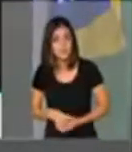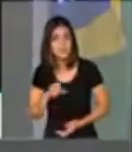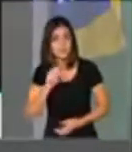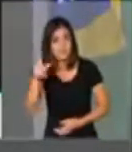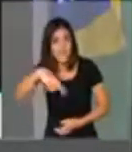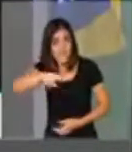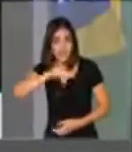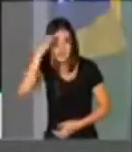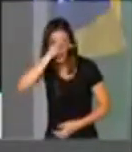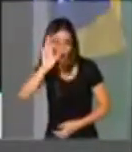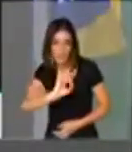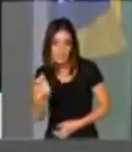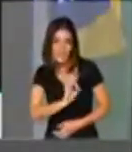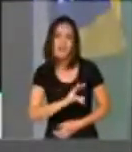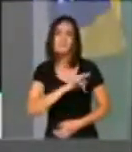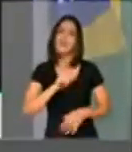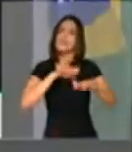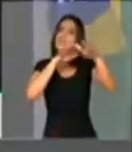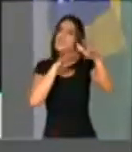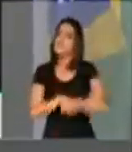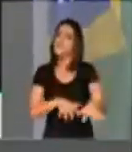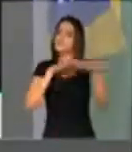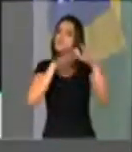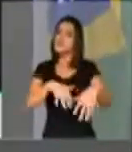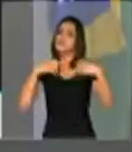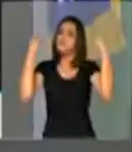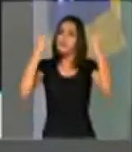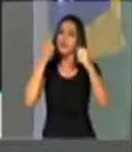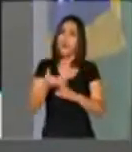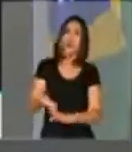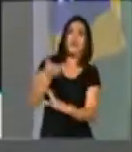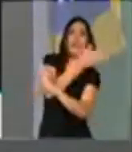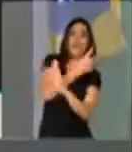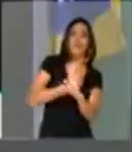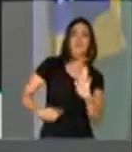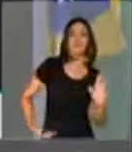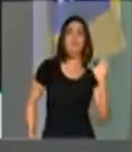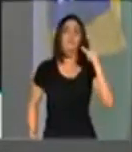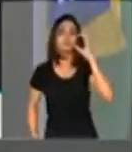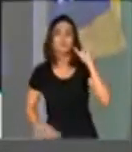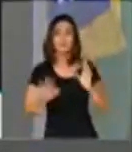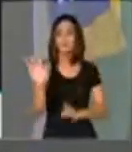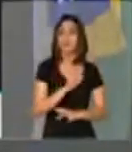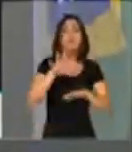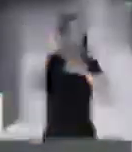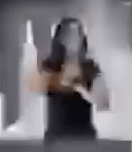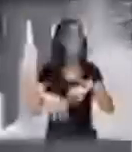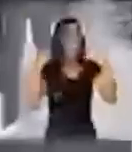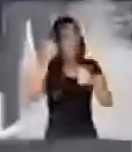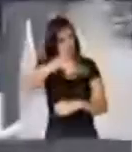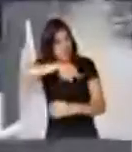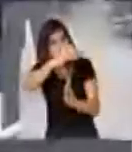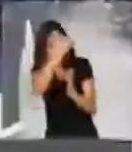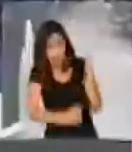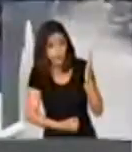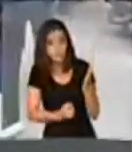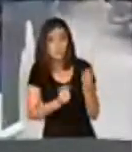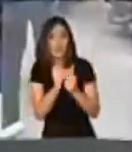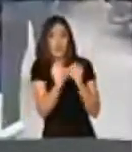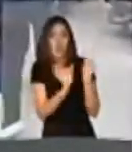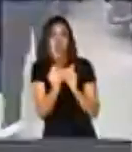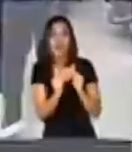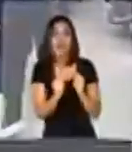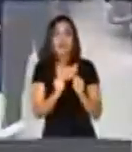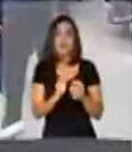fossem, iriam para a rua, no governo Dilma e no governo Lula, quando eles contingenciaram.